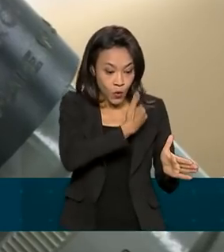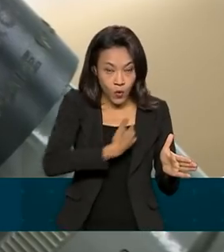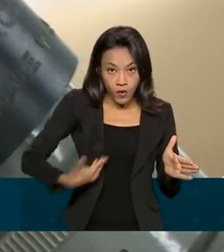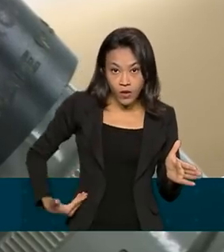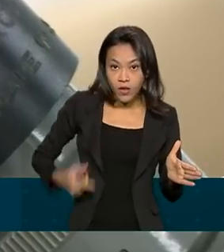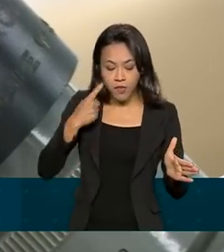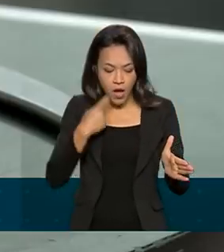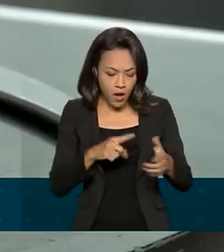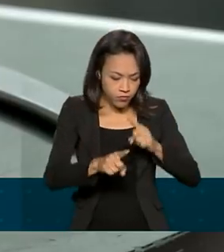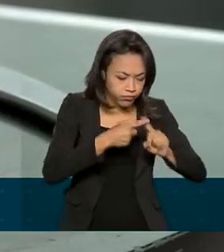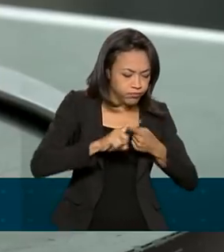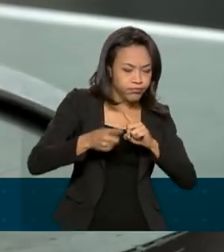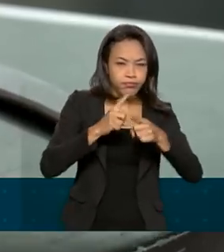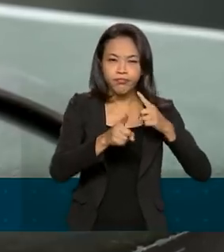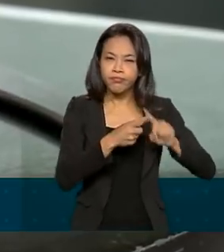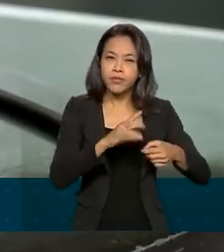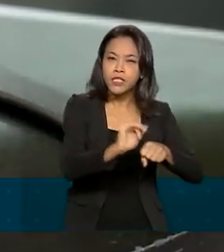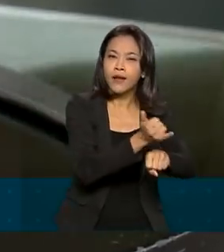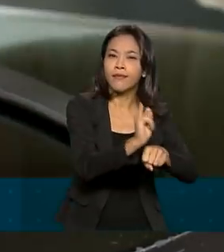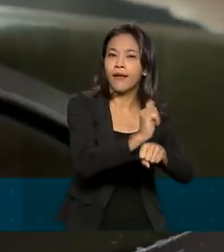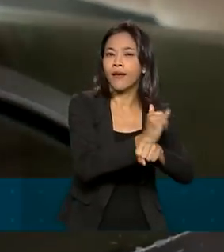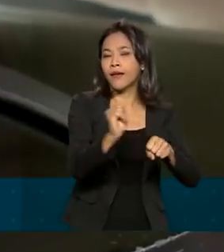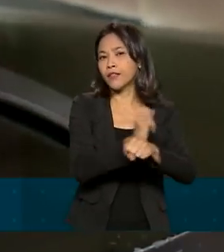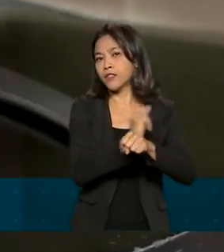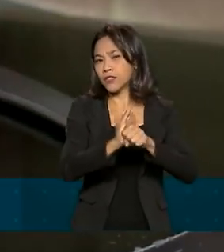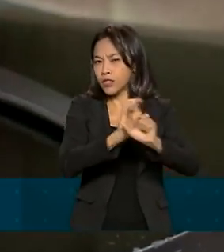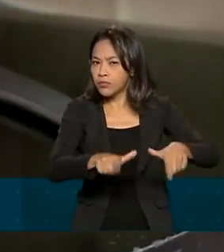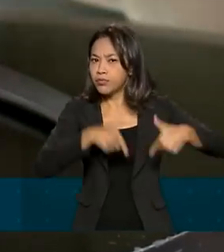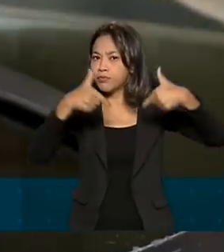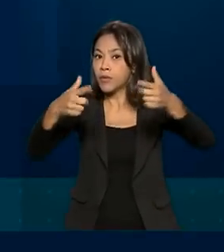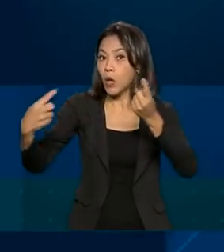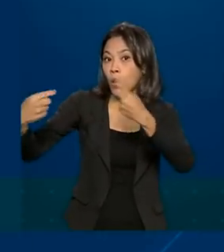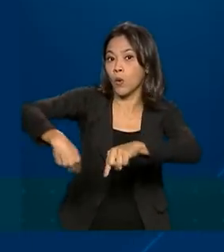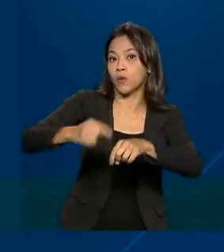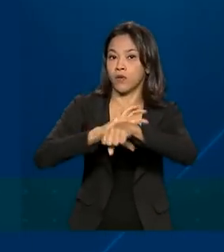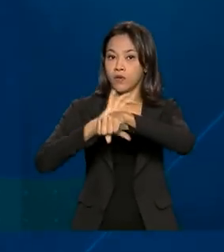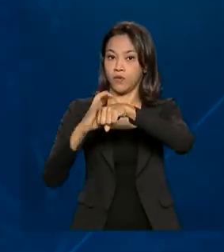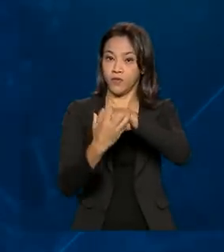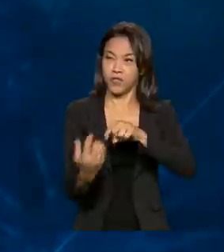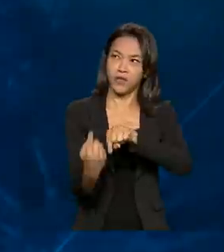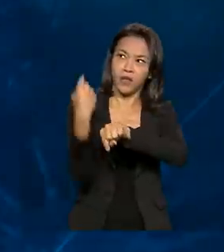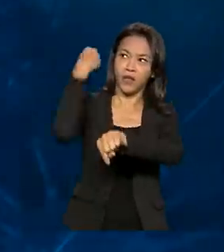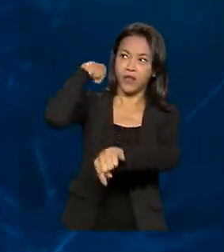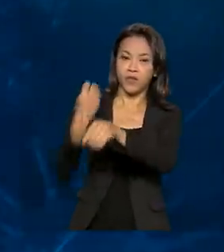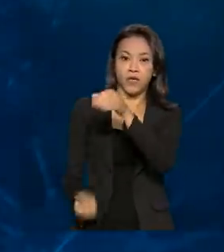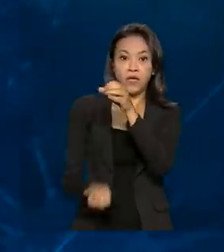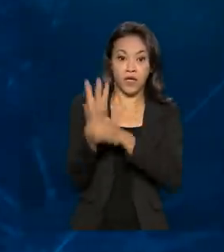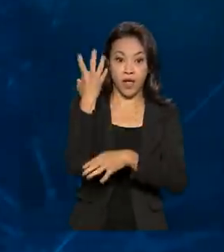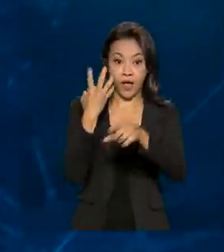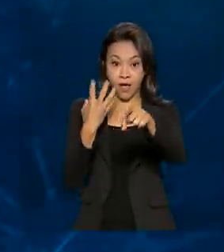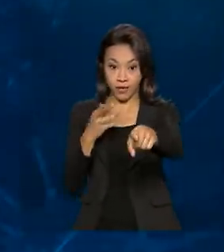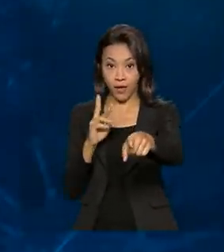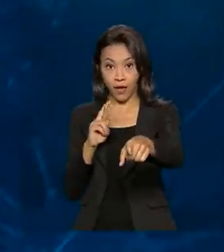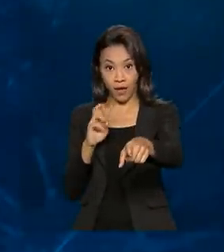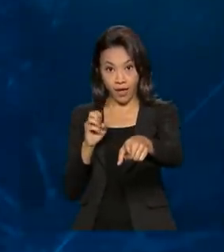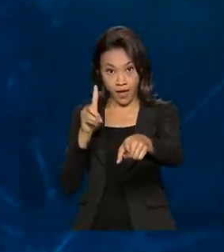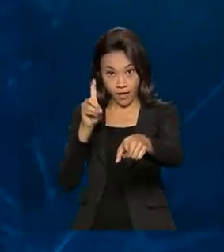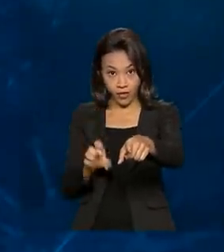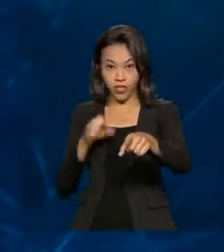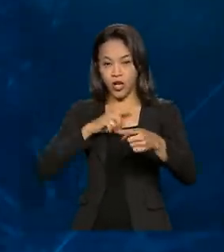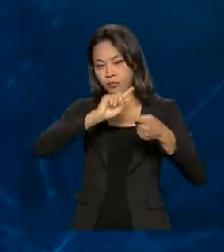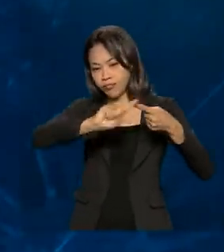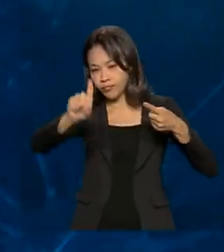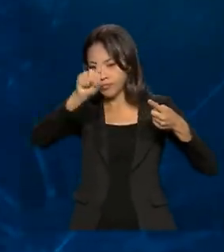elaborar estratégias e iniciativas de combate à Covid-19 no país. Desde que foi criada, a Rede Vírus já realizou uma série de ações.